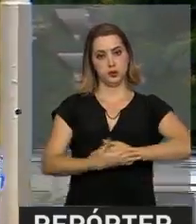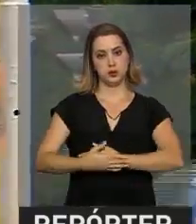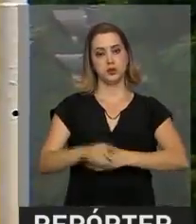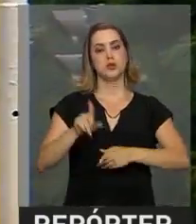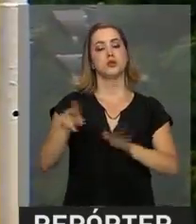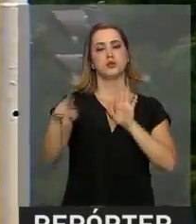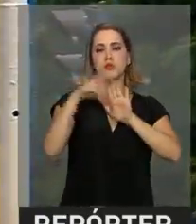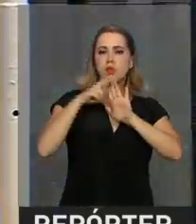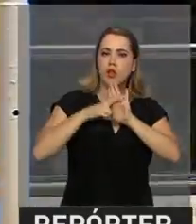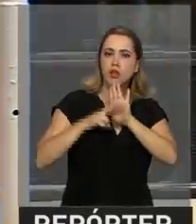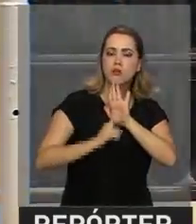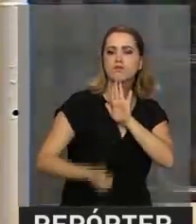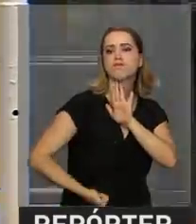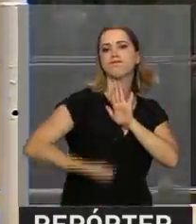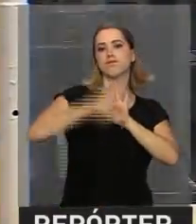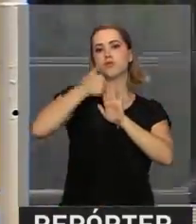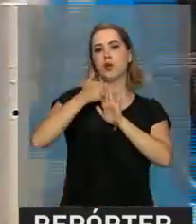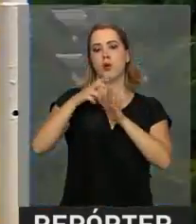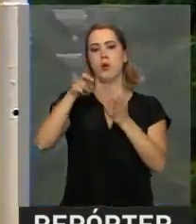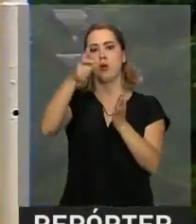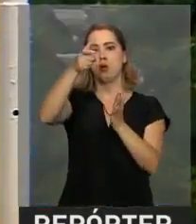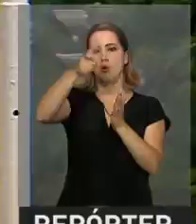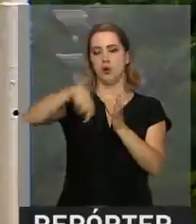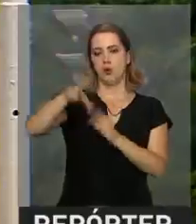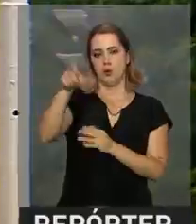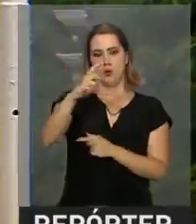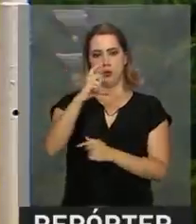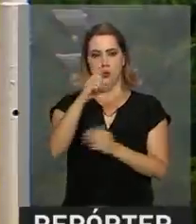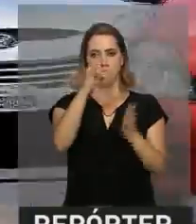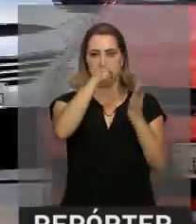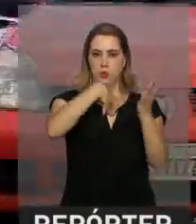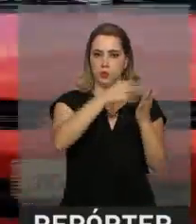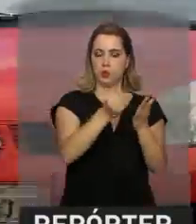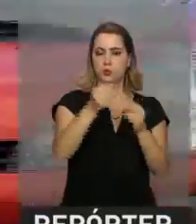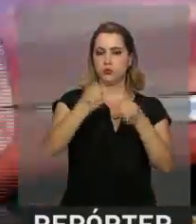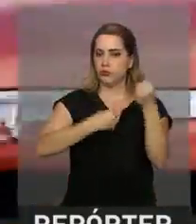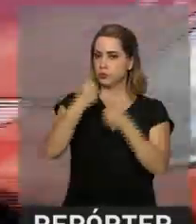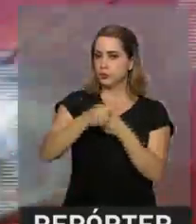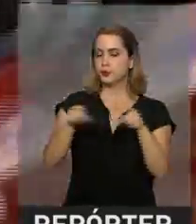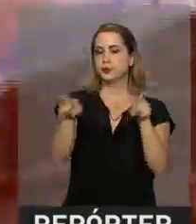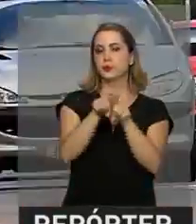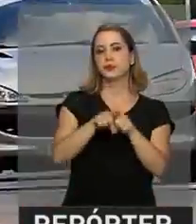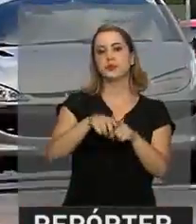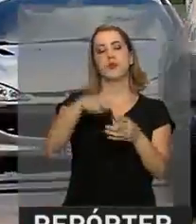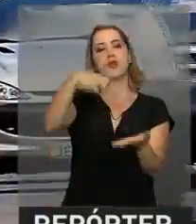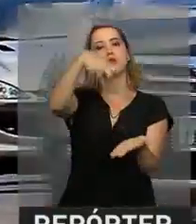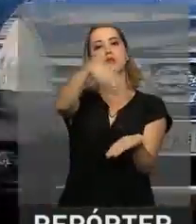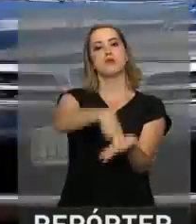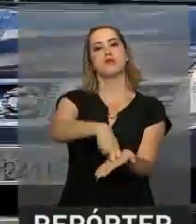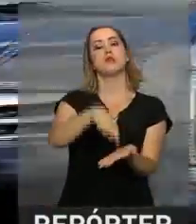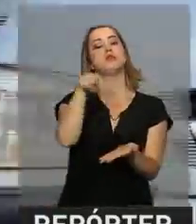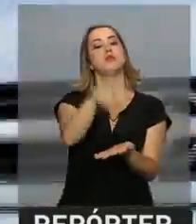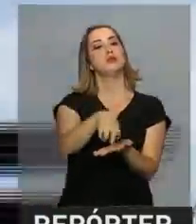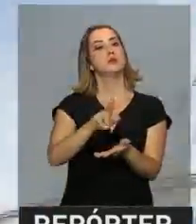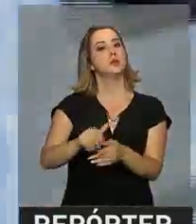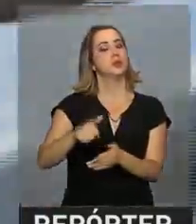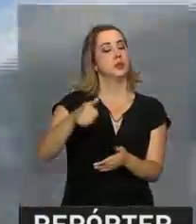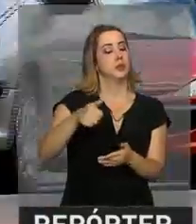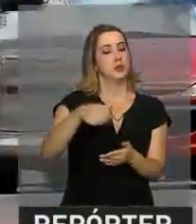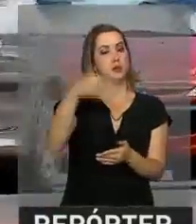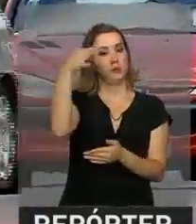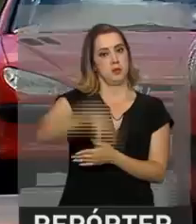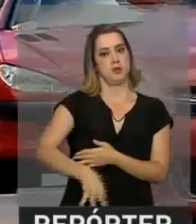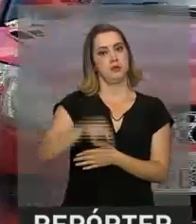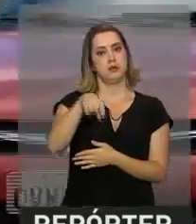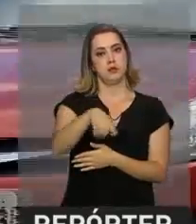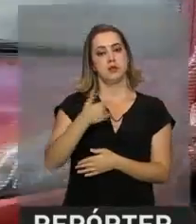mais exigentes para a emissão da Carteira Nacional de Habilitação e a aplicação de penas mais duras para os motoristas que